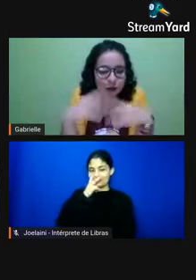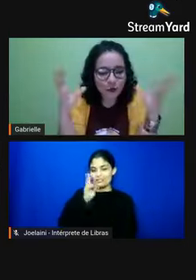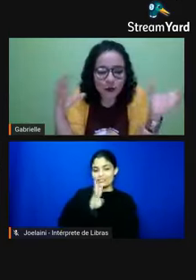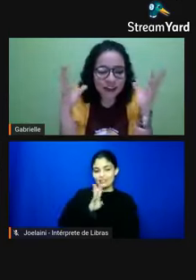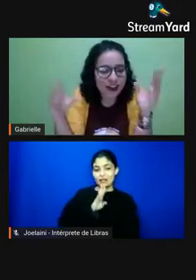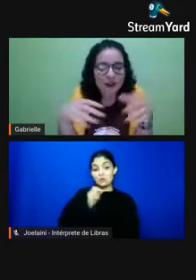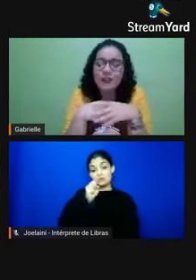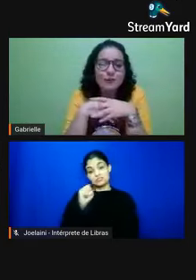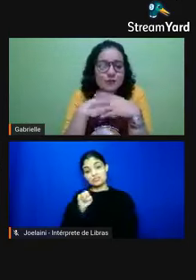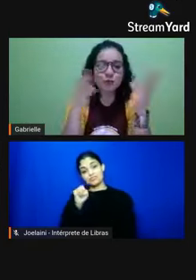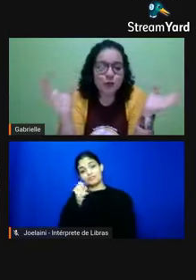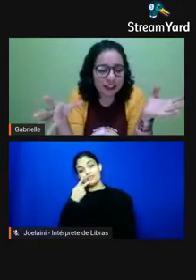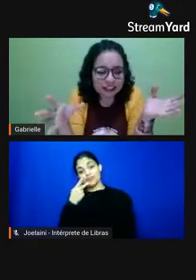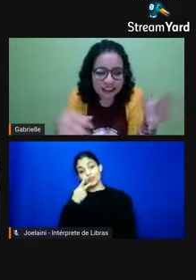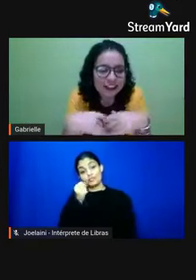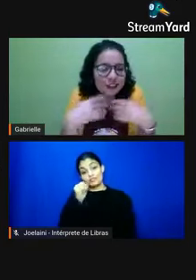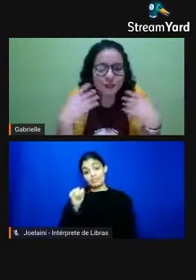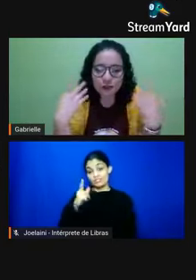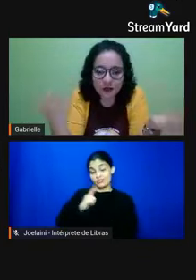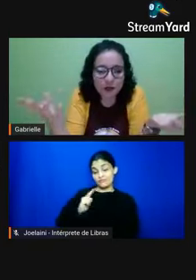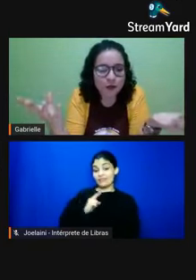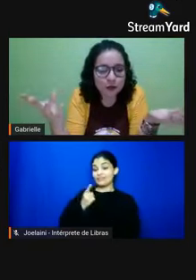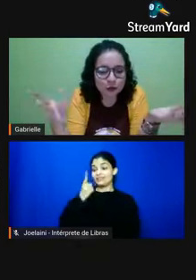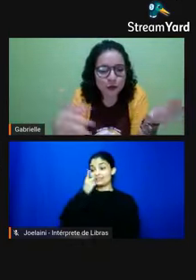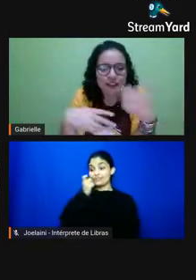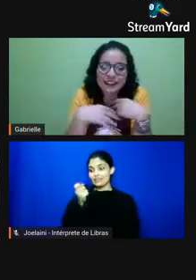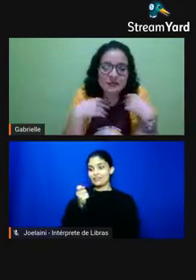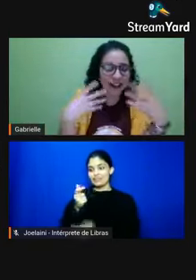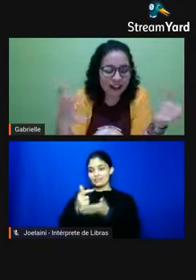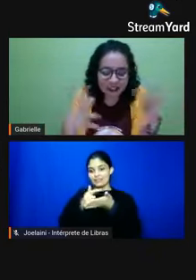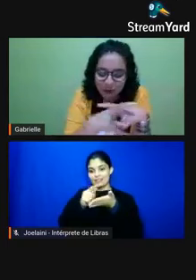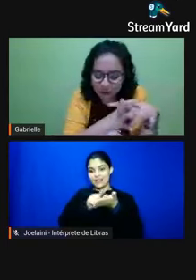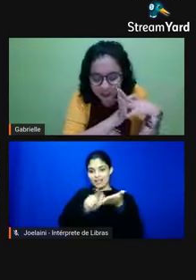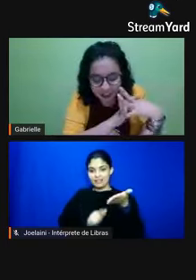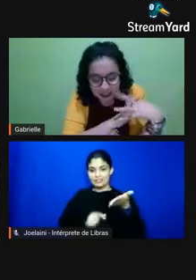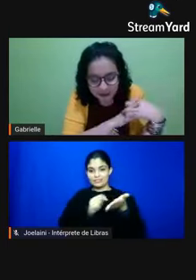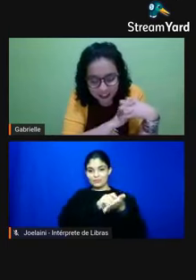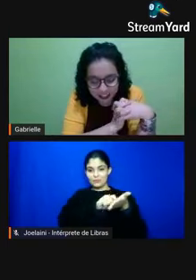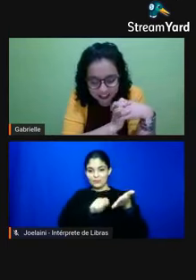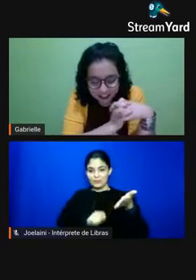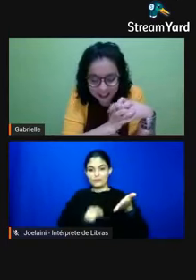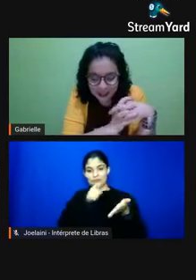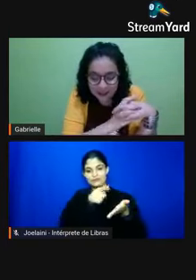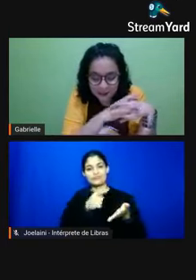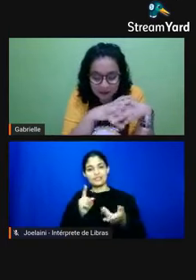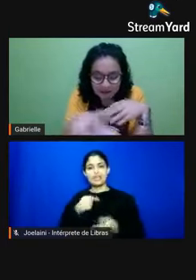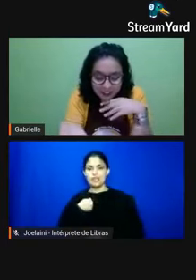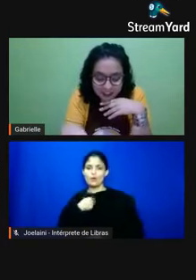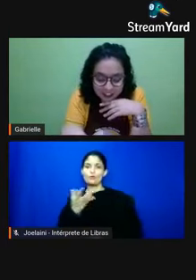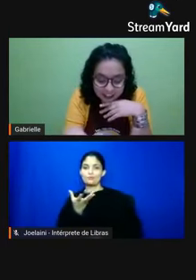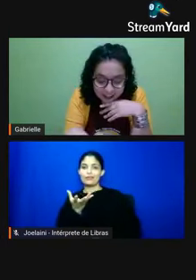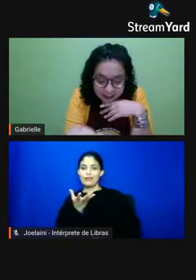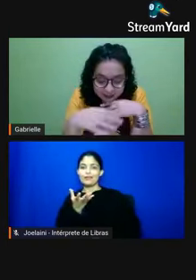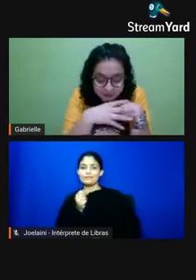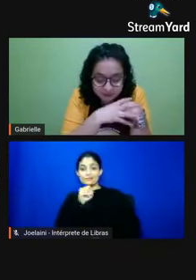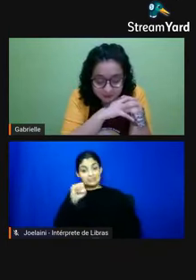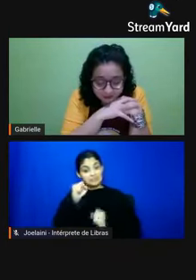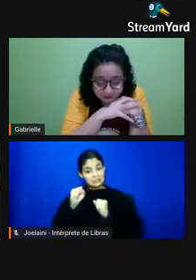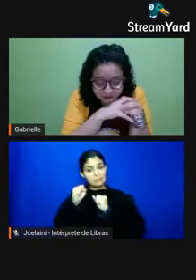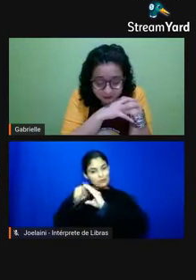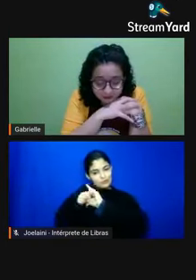se a gente tiver interesse na lista que tu montou e tal eu super tenho interesse acredito que o GEPA como um todo tem também é só compartilhar com a gente